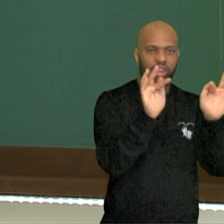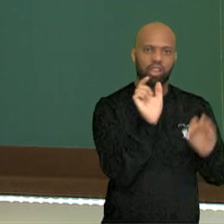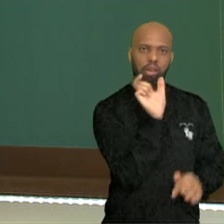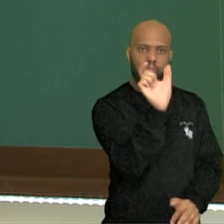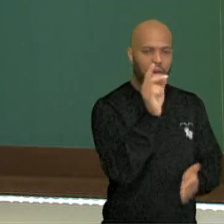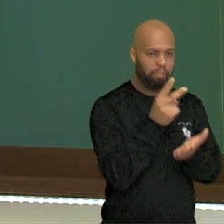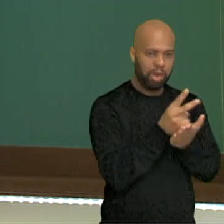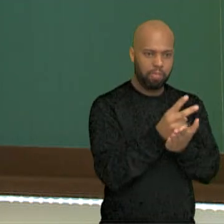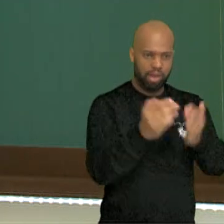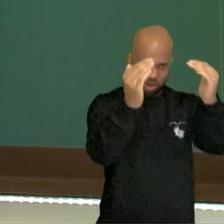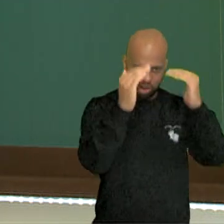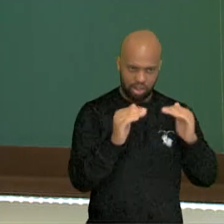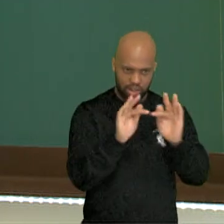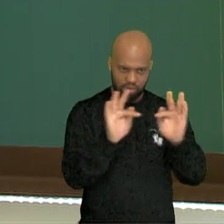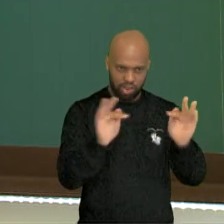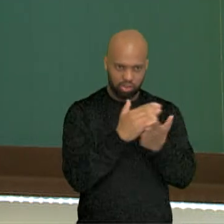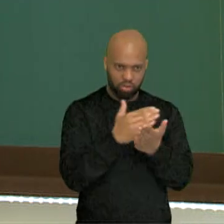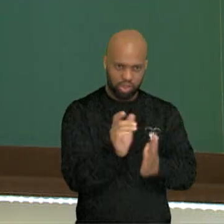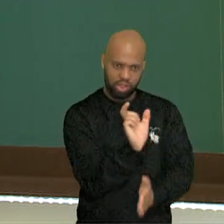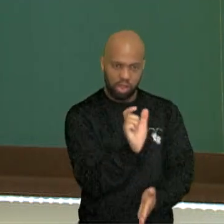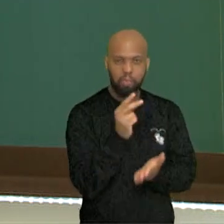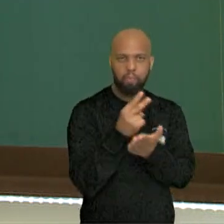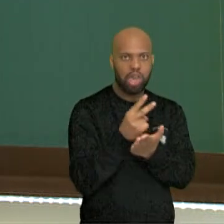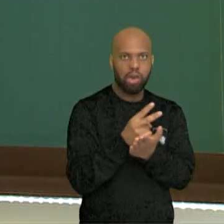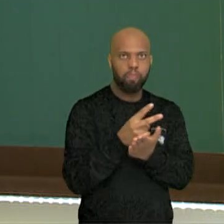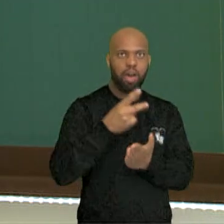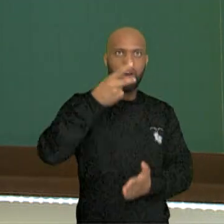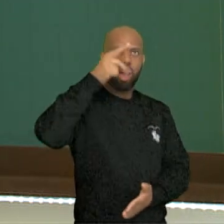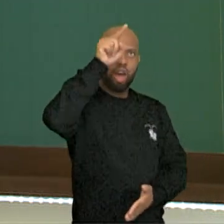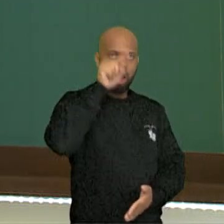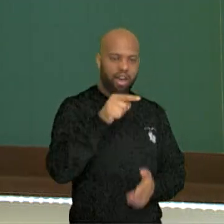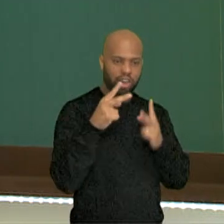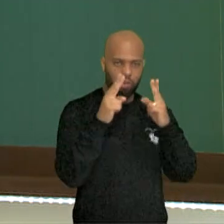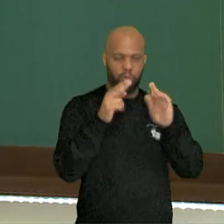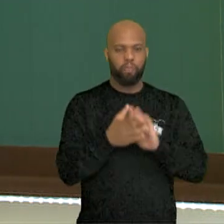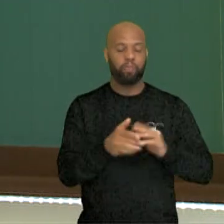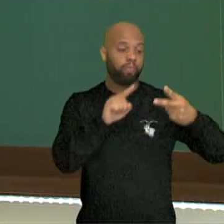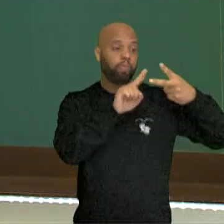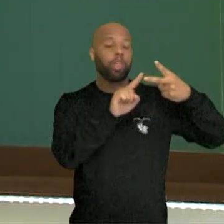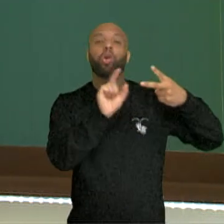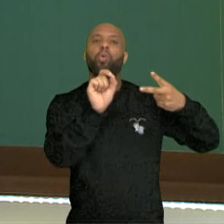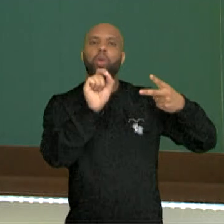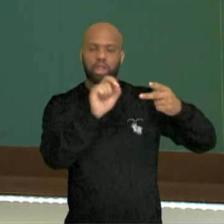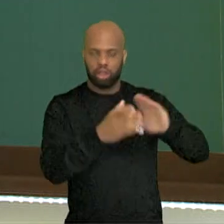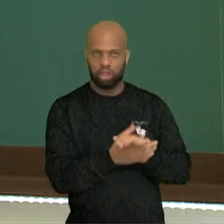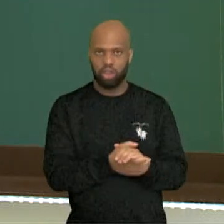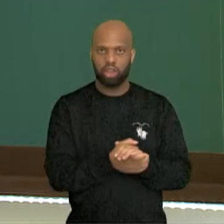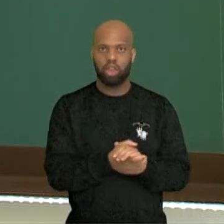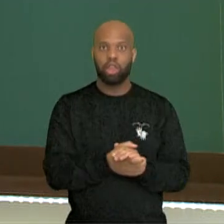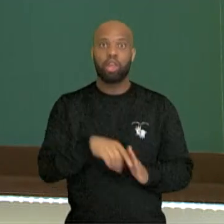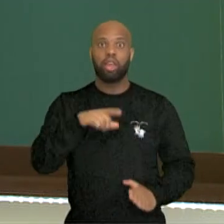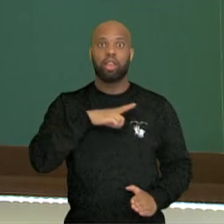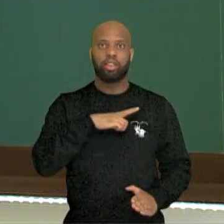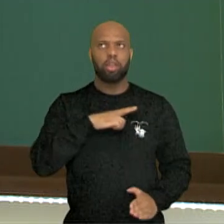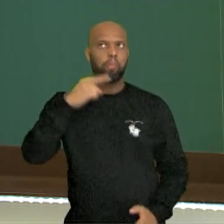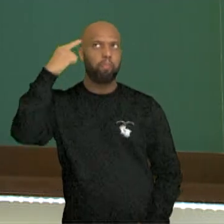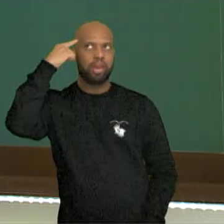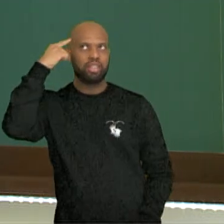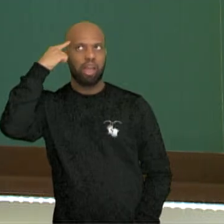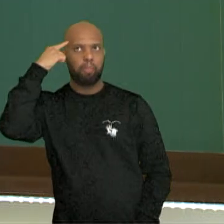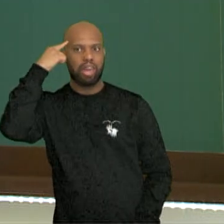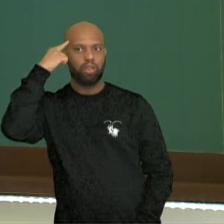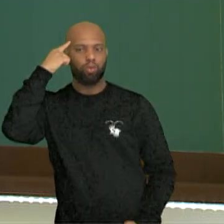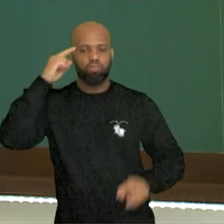verso, certo? Tem que ser uma repetição no início. E a antítese é relacionada a uma ideia oposta,